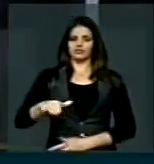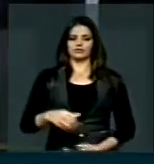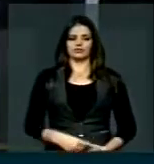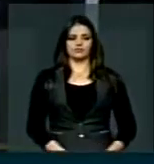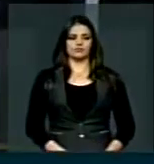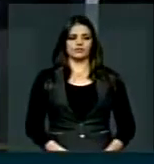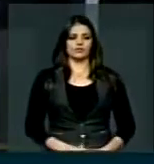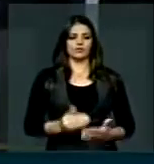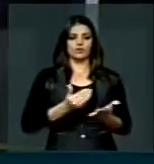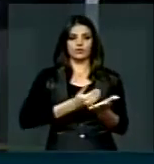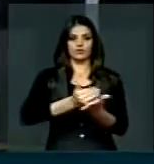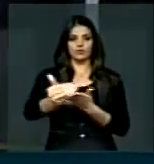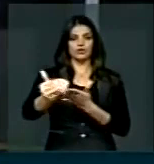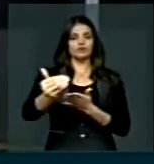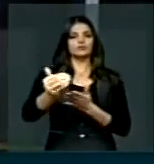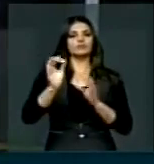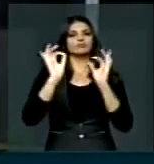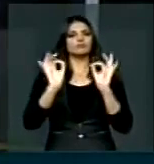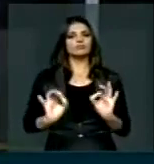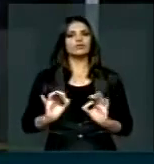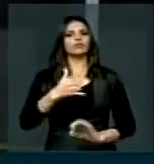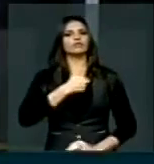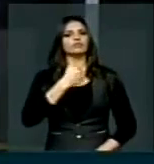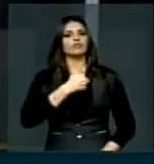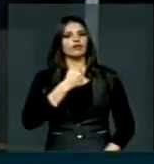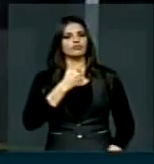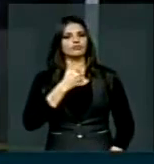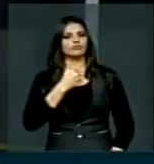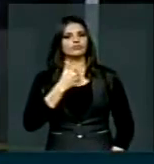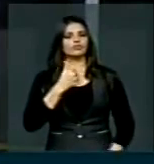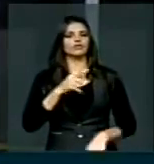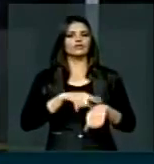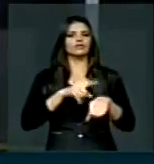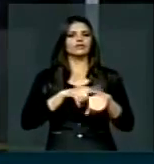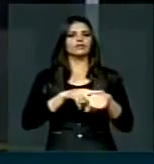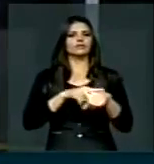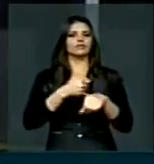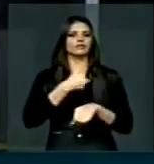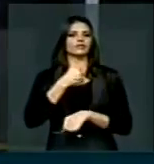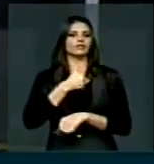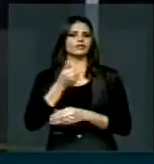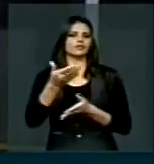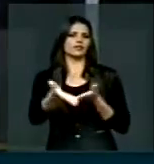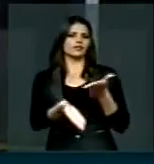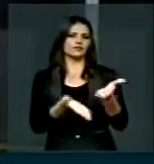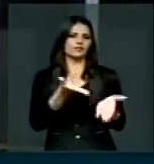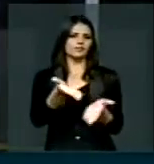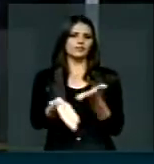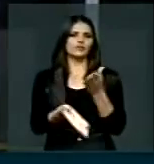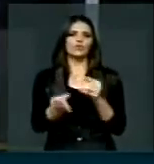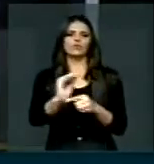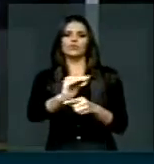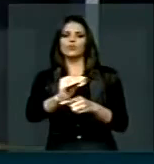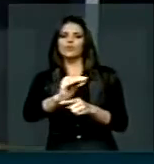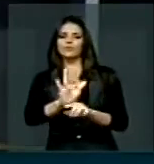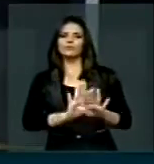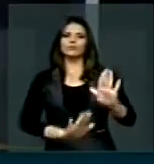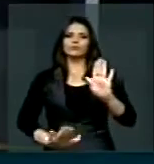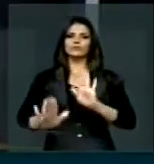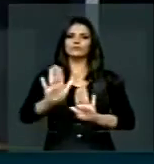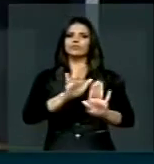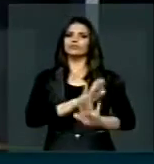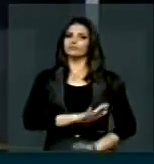ele começa exatamente nessa idade. É o tratamento, é o cuidado com essas crianças,